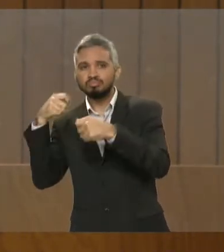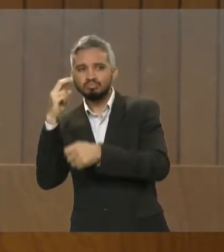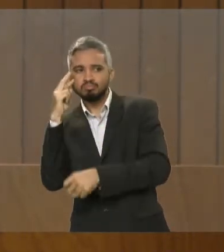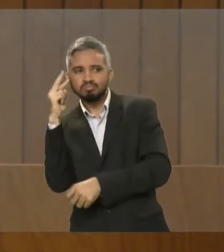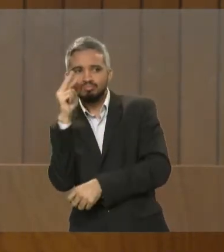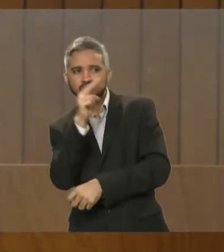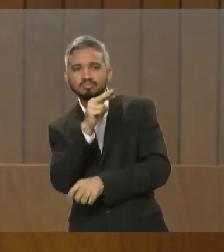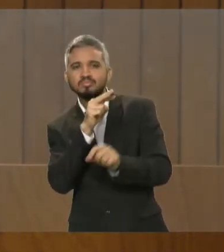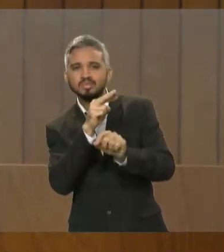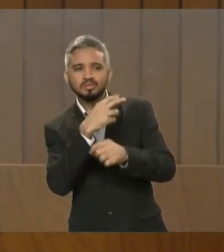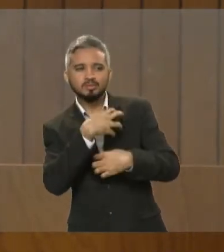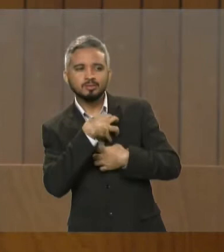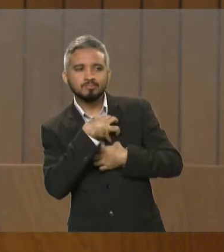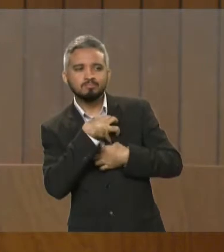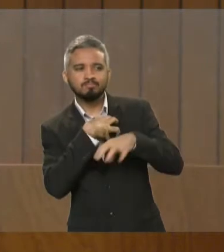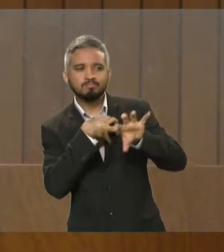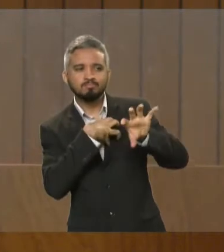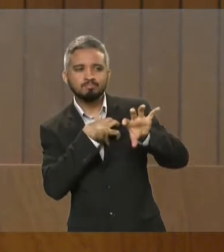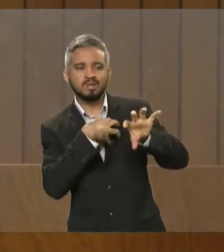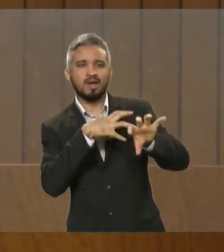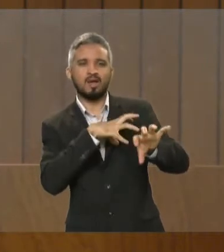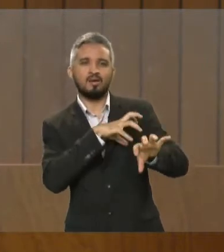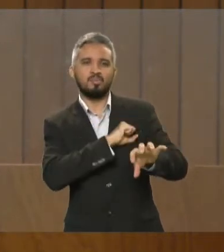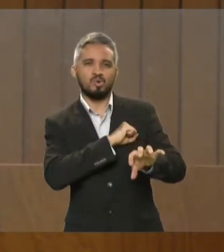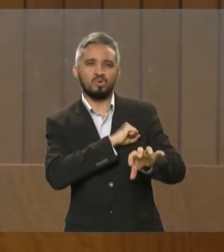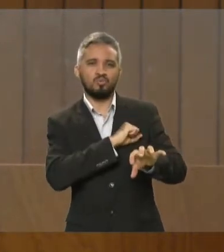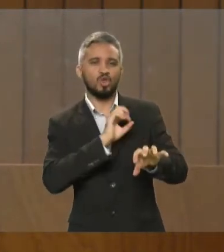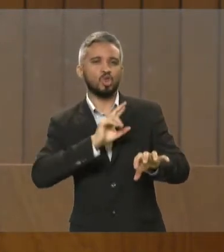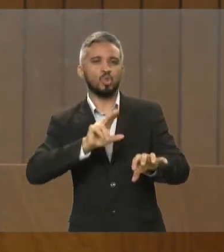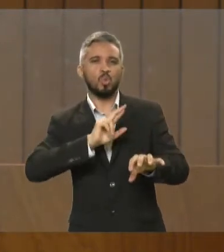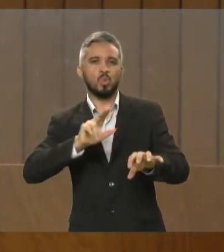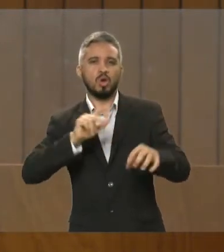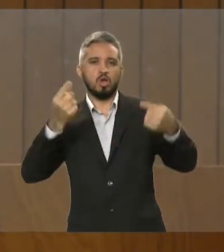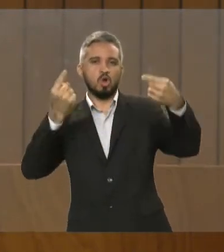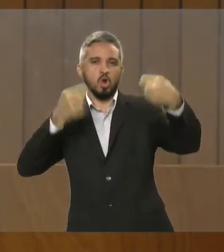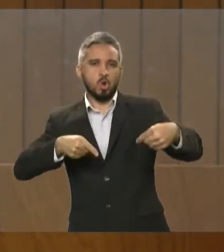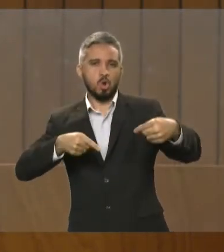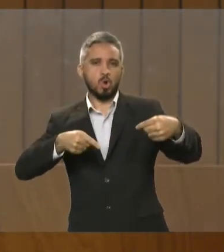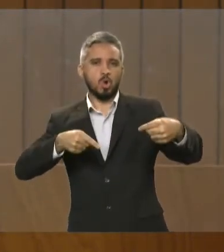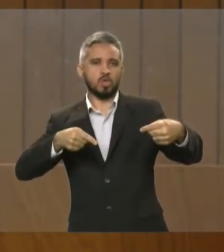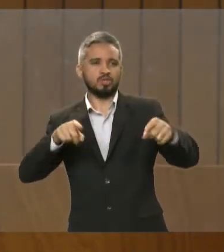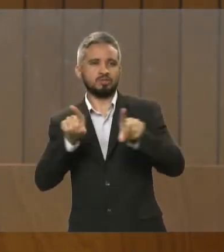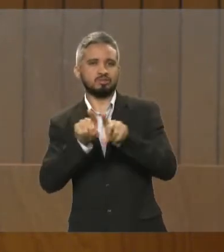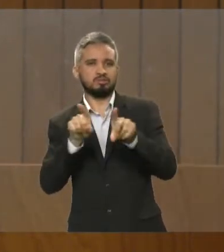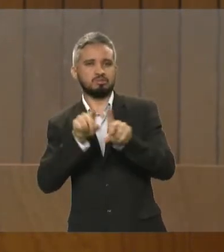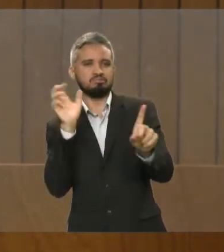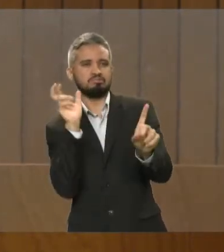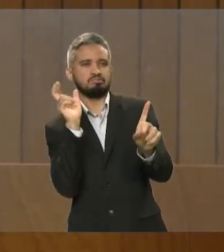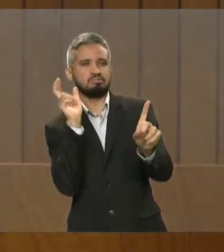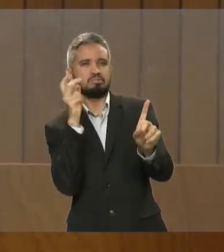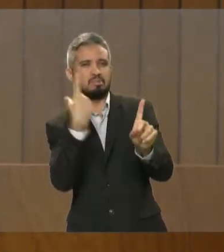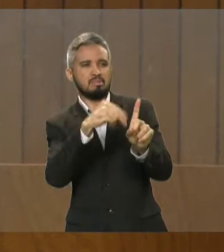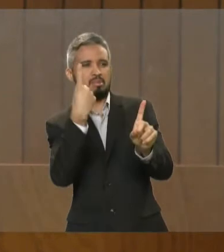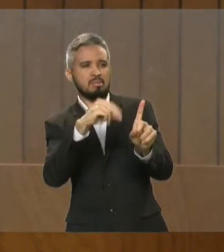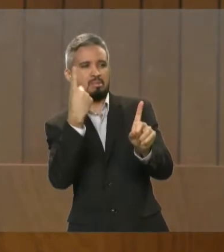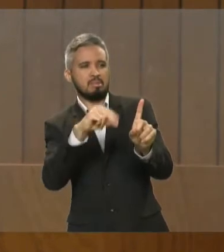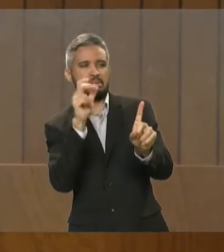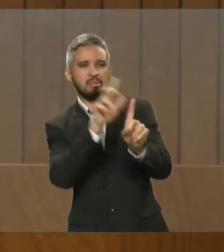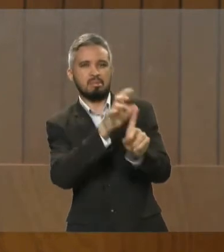pensando em disputá-las, e não pensando em batê-las e machucando toda a família.